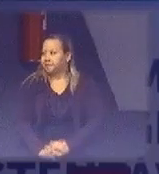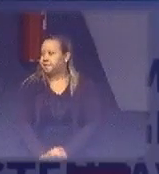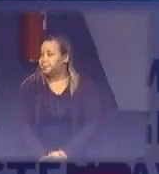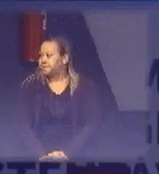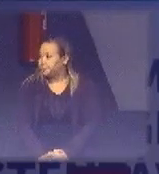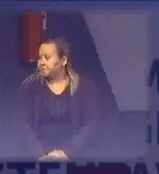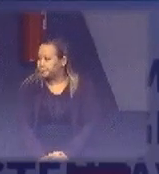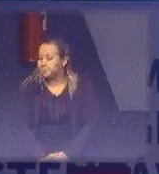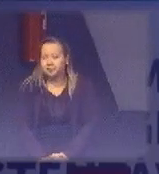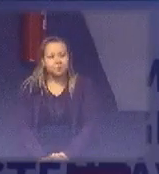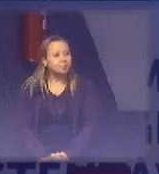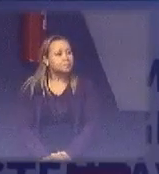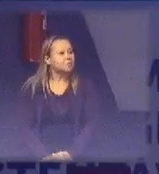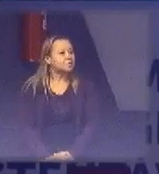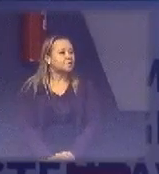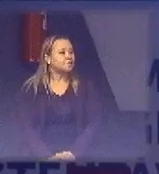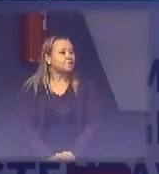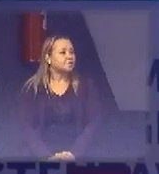Pois é.